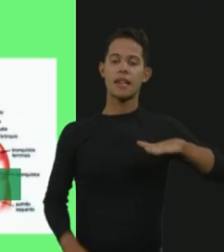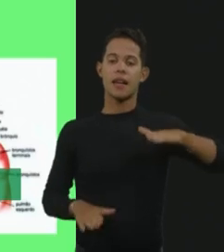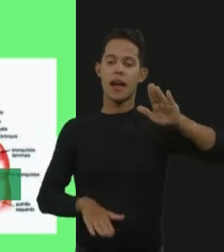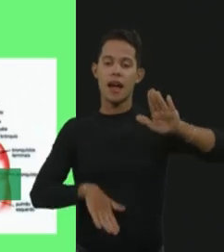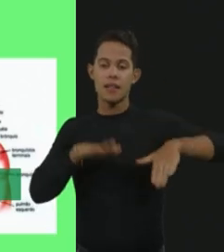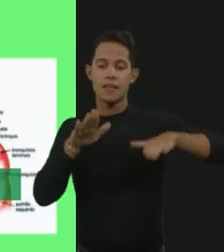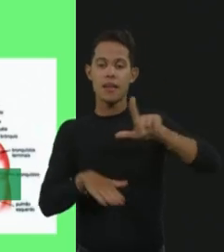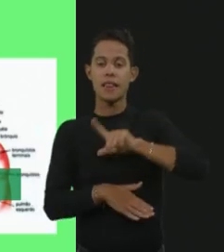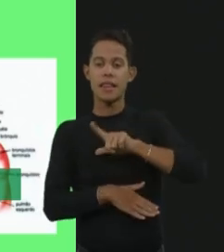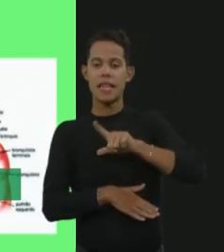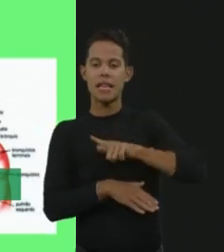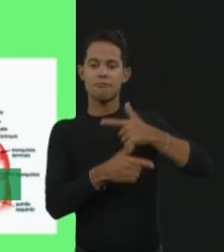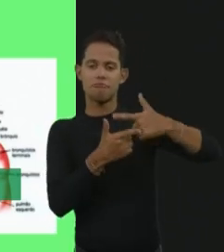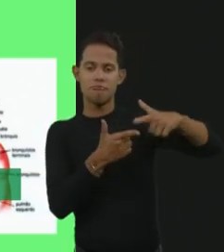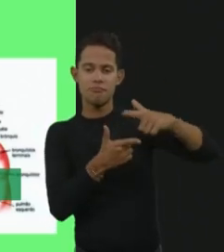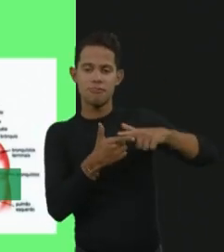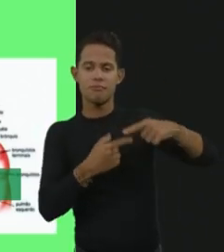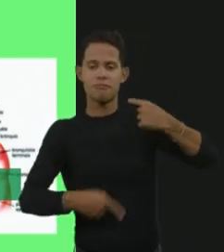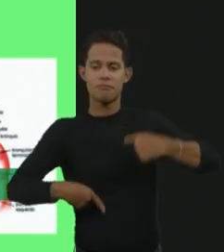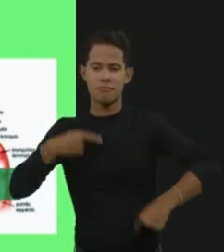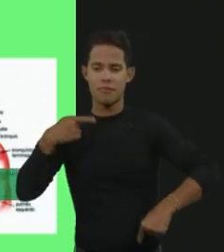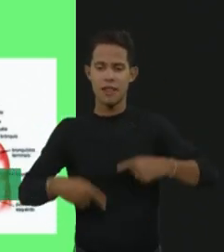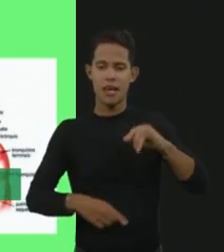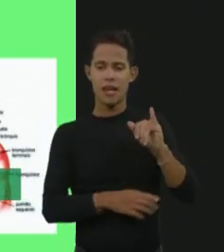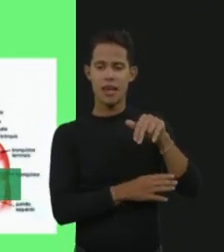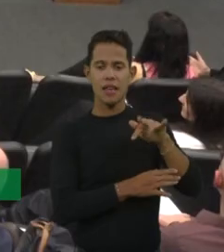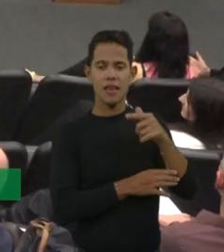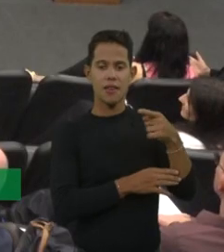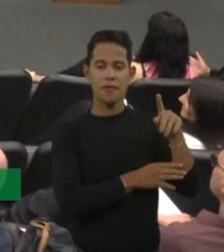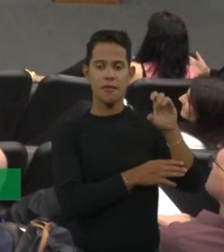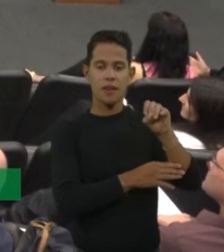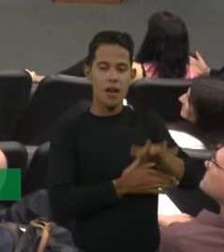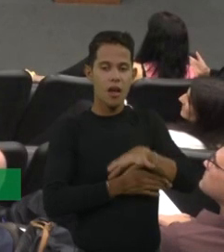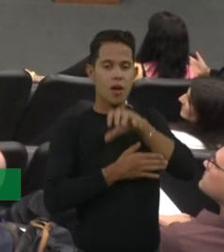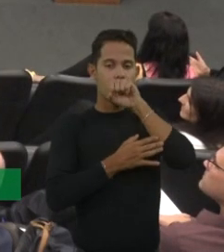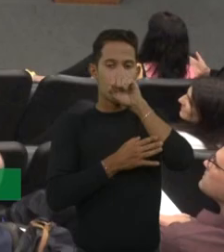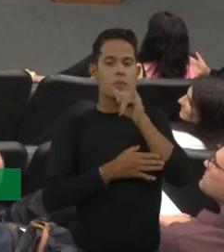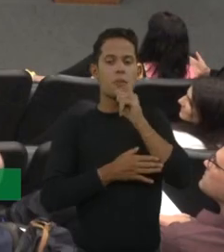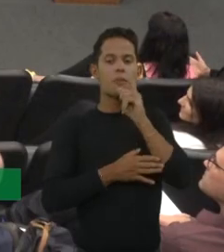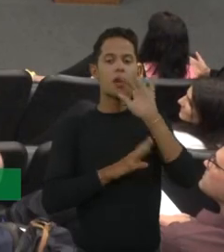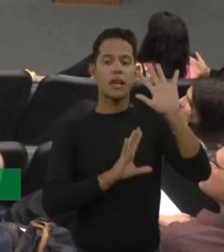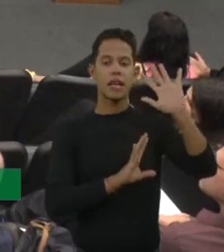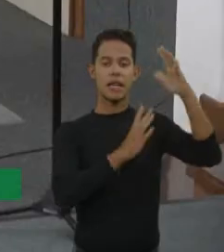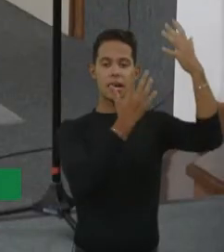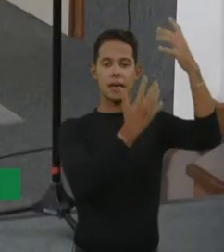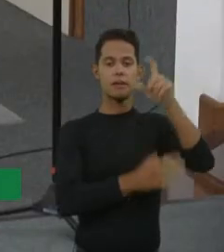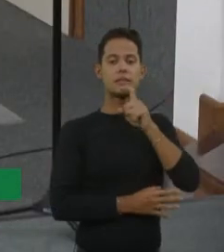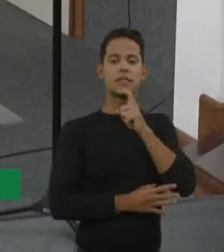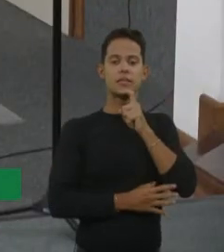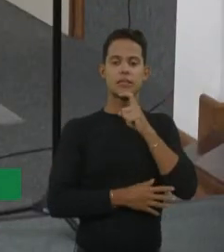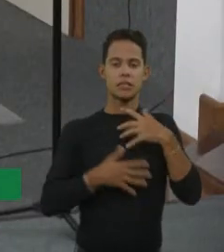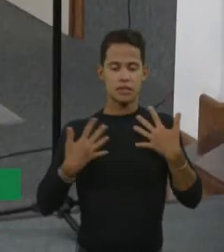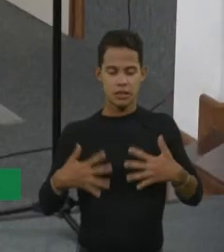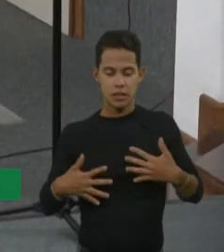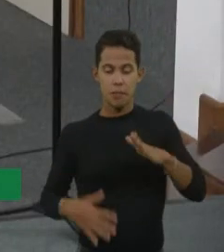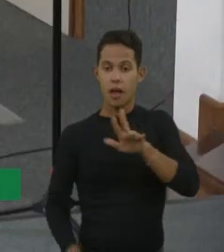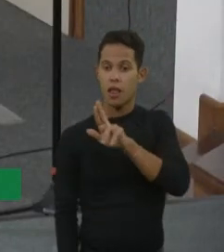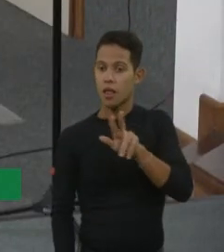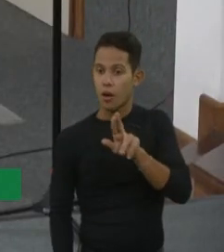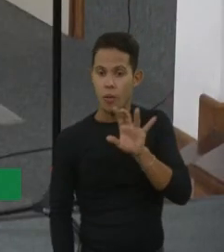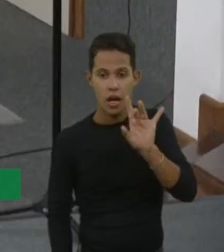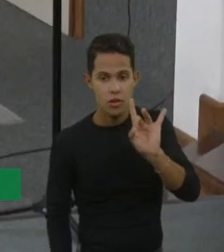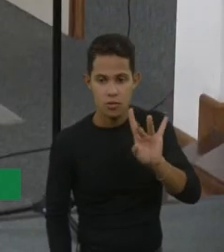têm infecções respiratórias de repetição. Ótimo, né? Chegando o inverno, toda criança é assim, né? Só que essas crianças não têm só isso, tá?